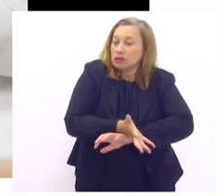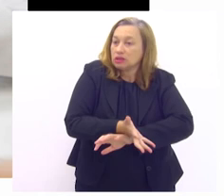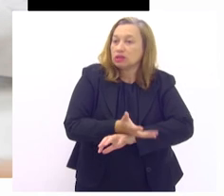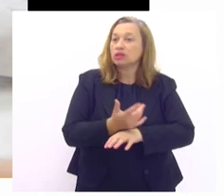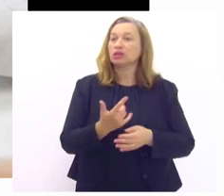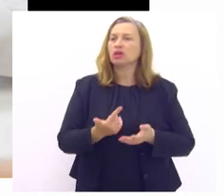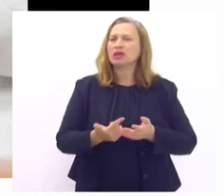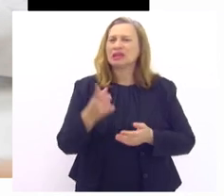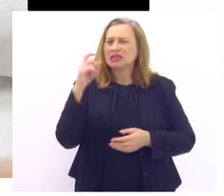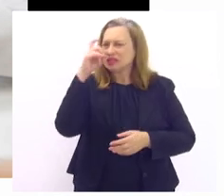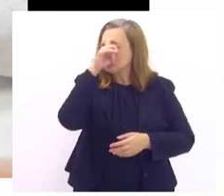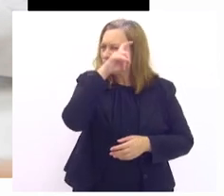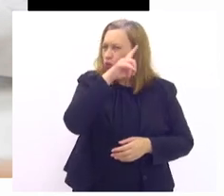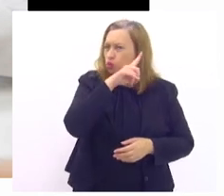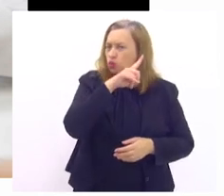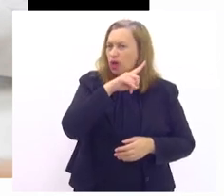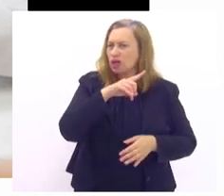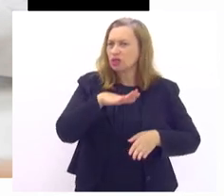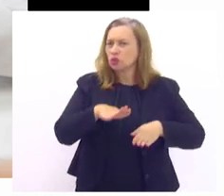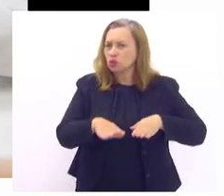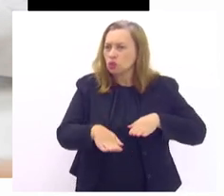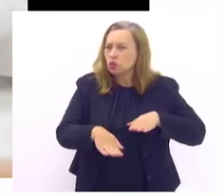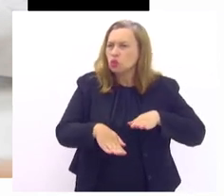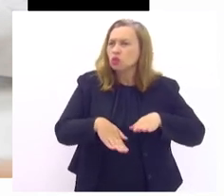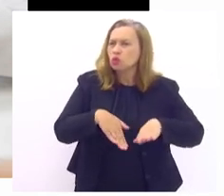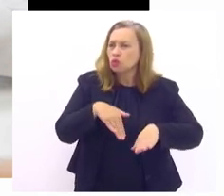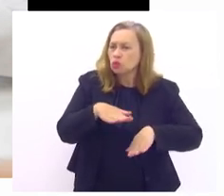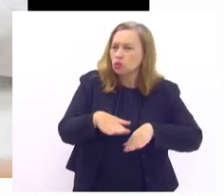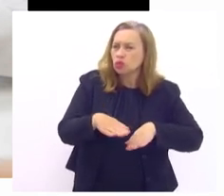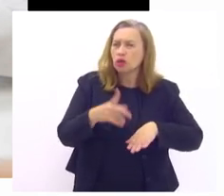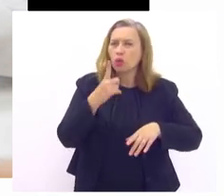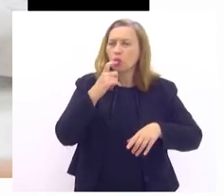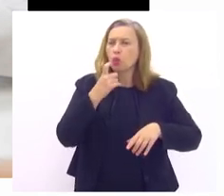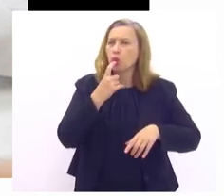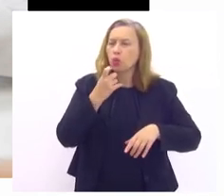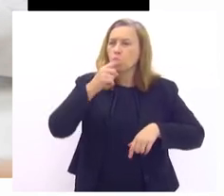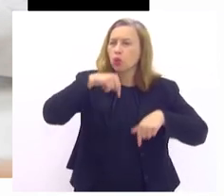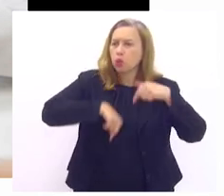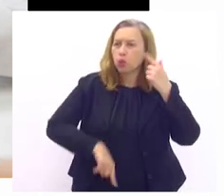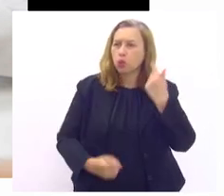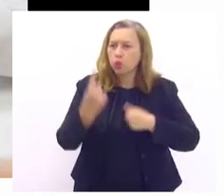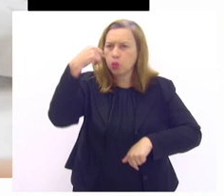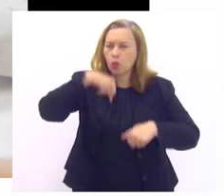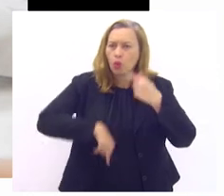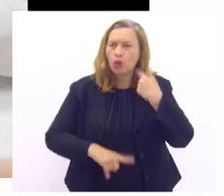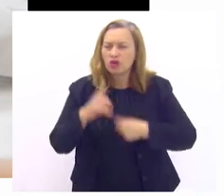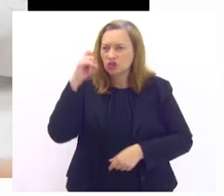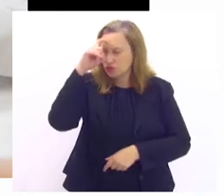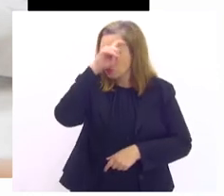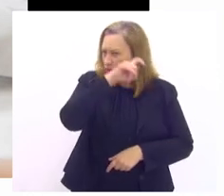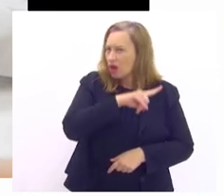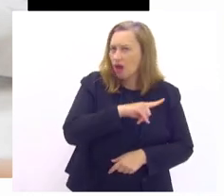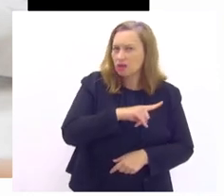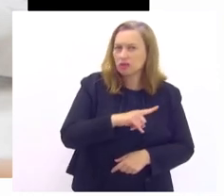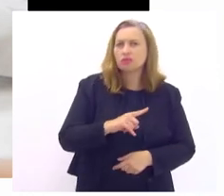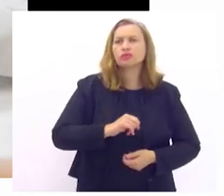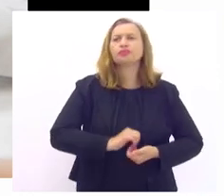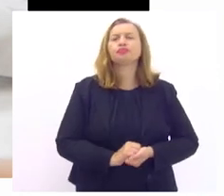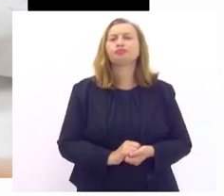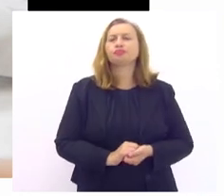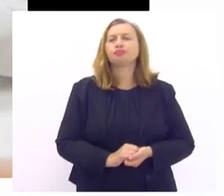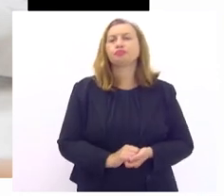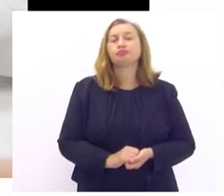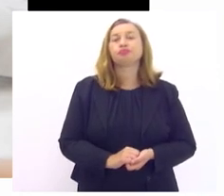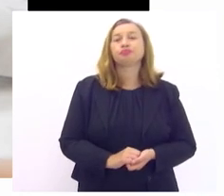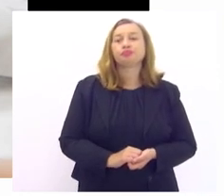uma dificuldade de circulação sanguínea ali fazendo com que haja a possibilidade de aparecimento de lesão